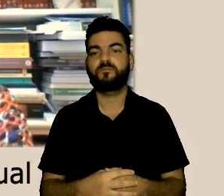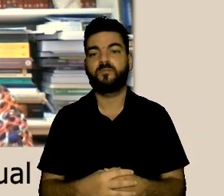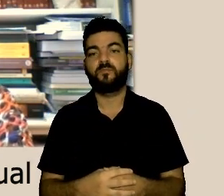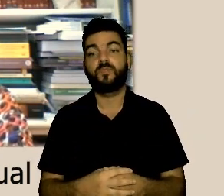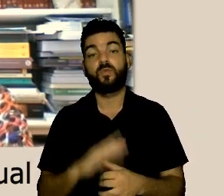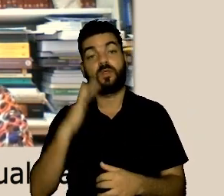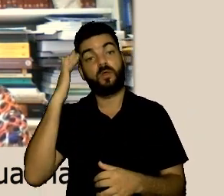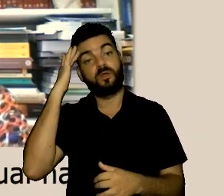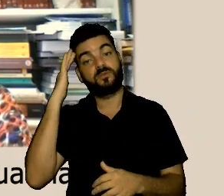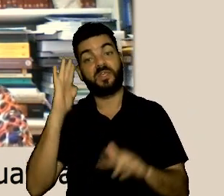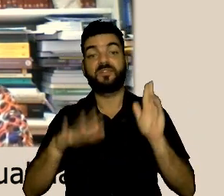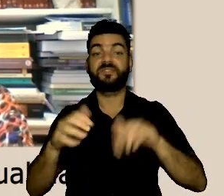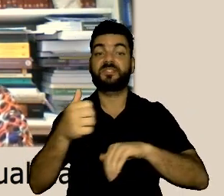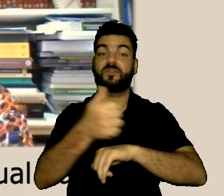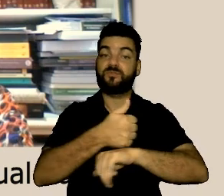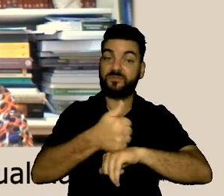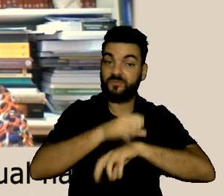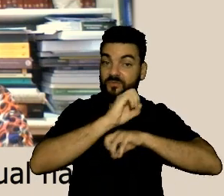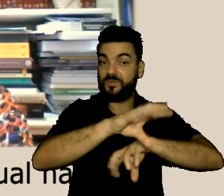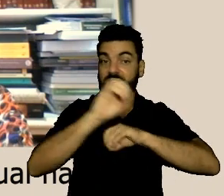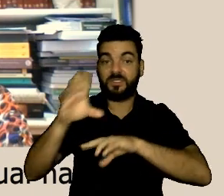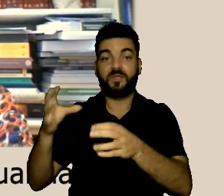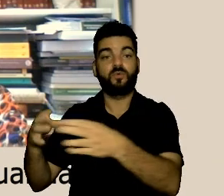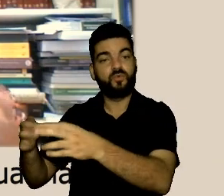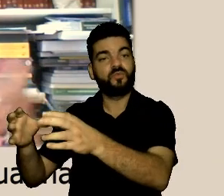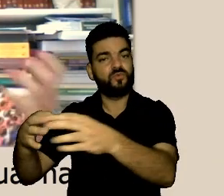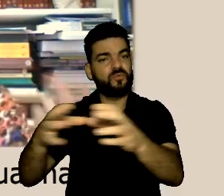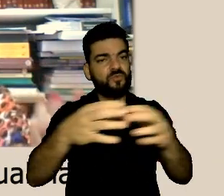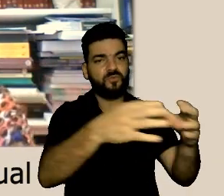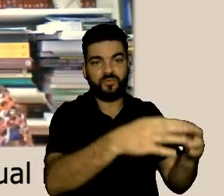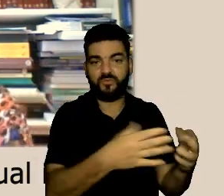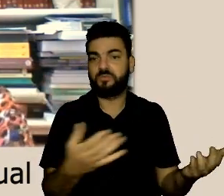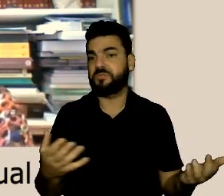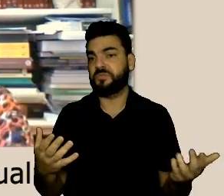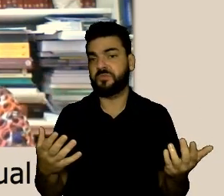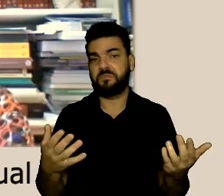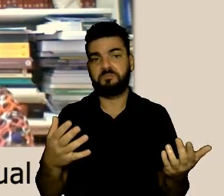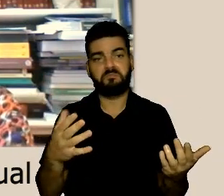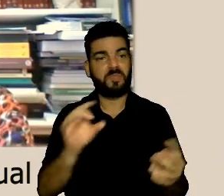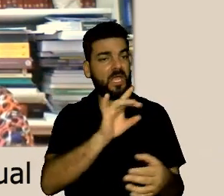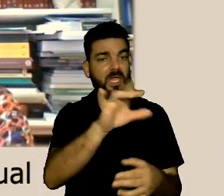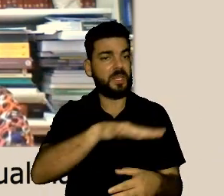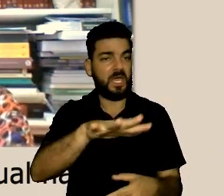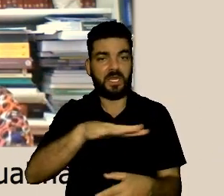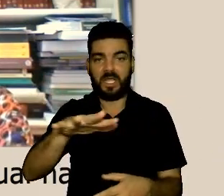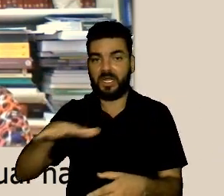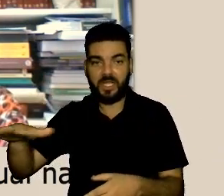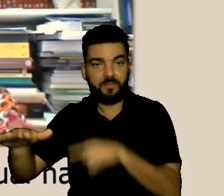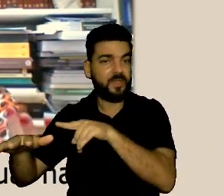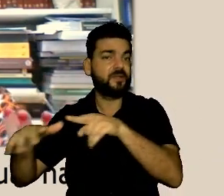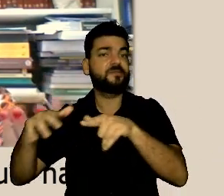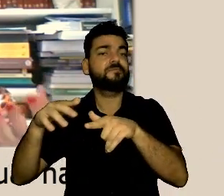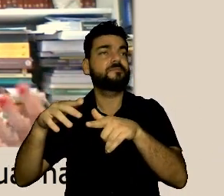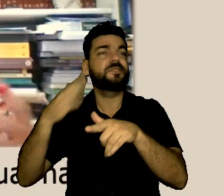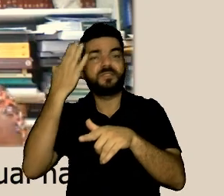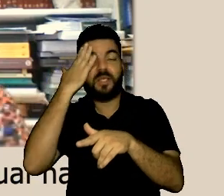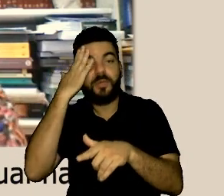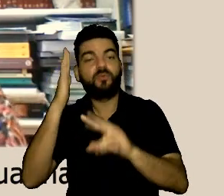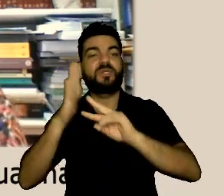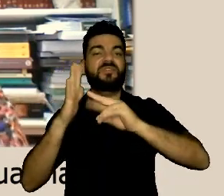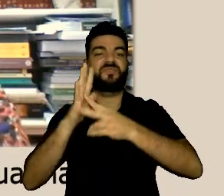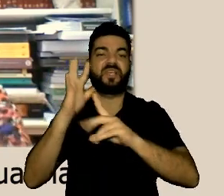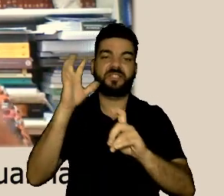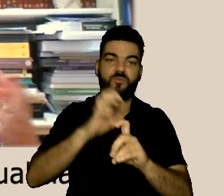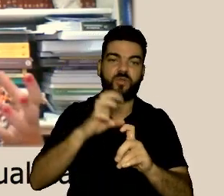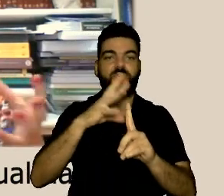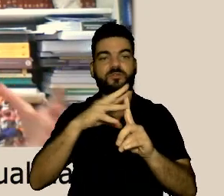menos isso vai dando uma resposta é isso talvez assim eu acho que até capacitar cada gabinete cada cada